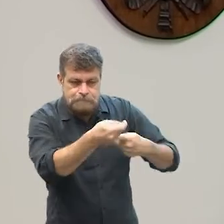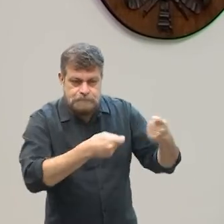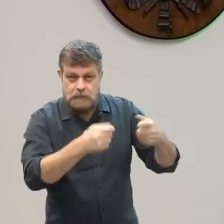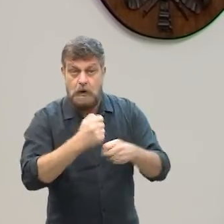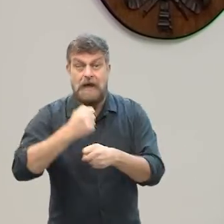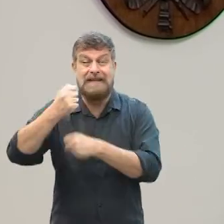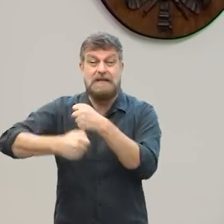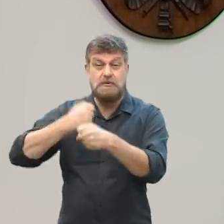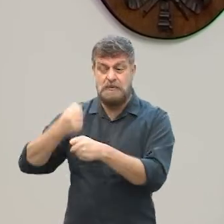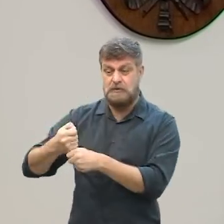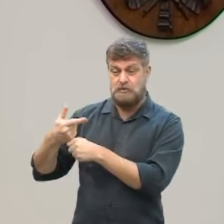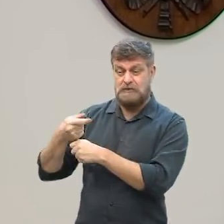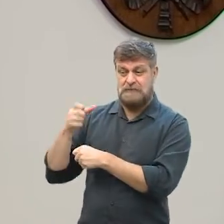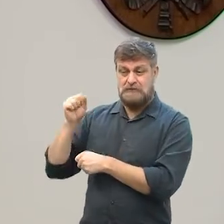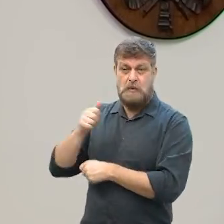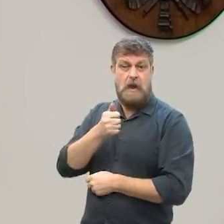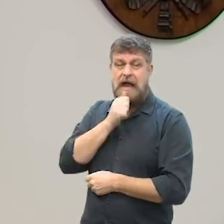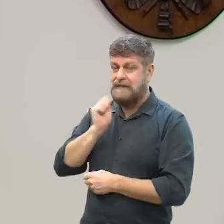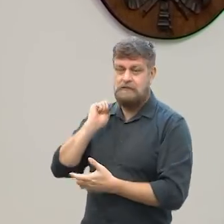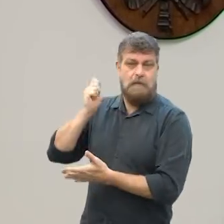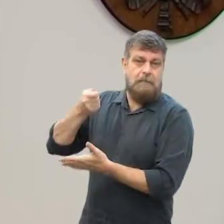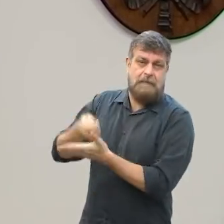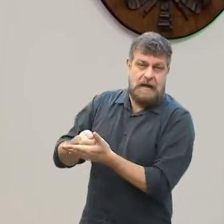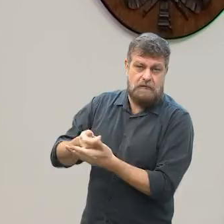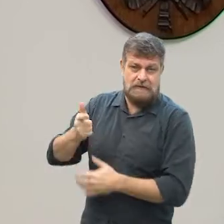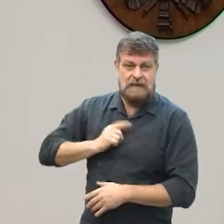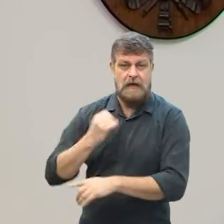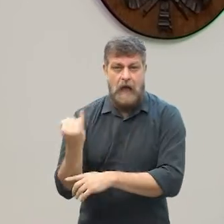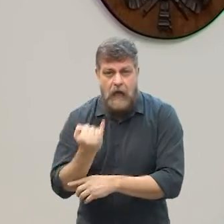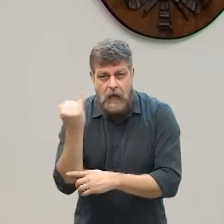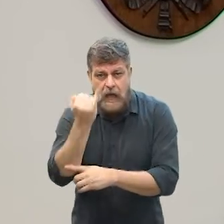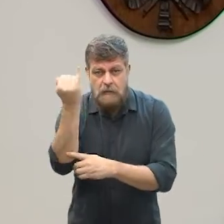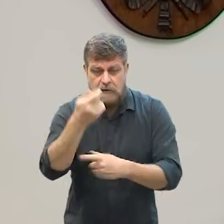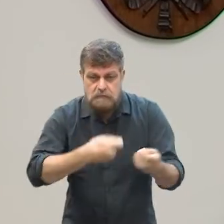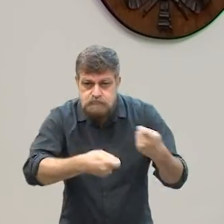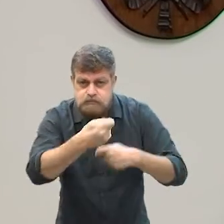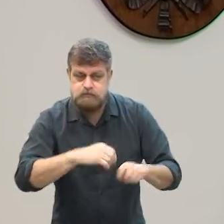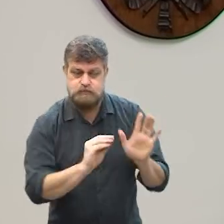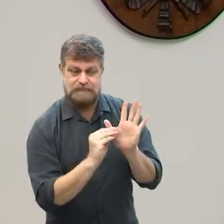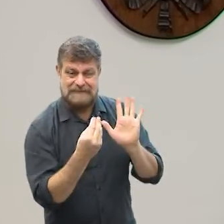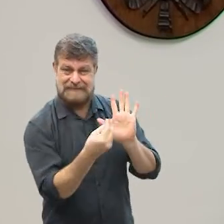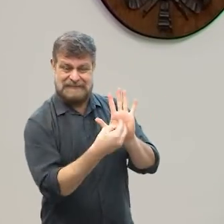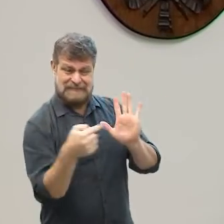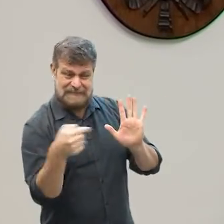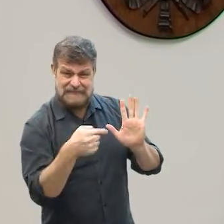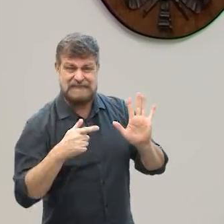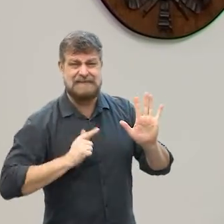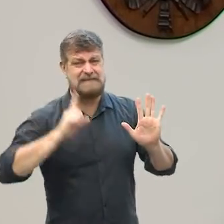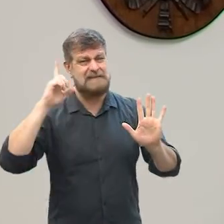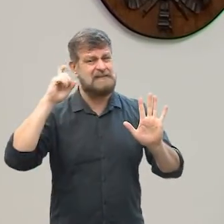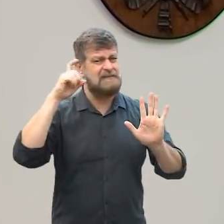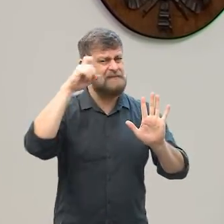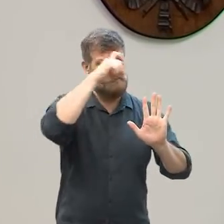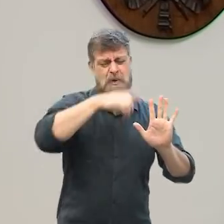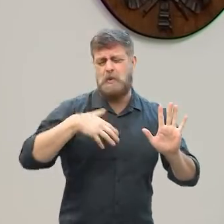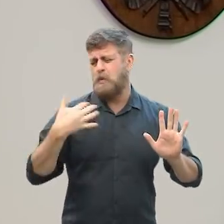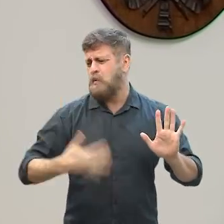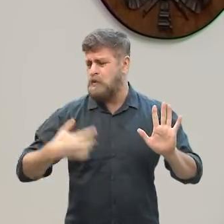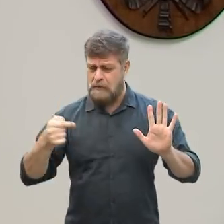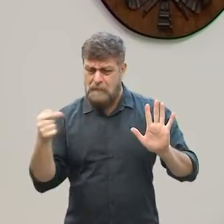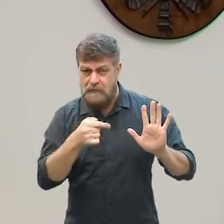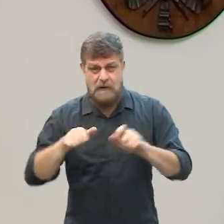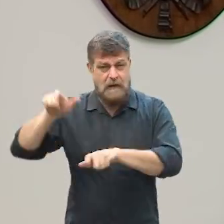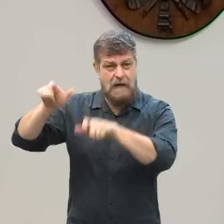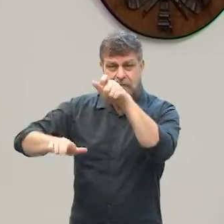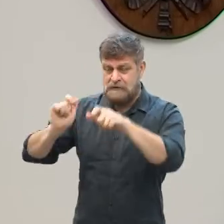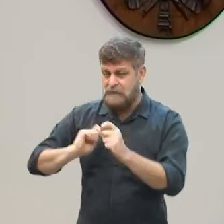2018 que não foram pagos também, é importante uma negociação com a Sanasa, hoje nós temos uma dificuldade muito grande com a Sanasa, tem